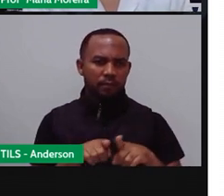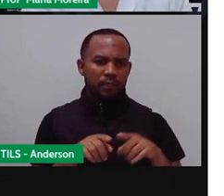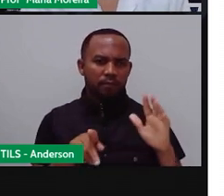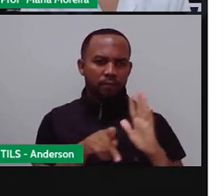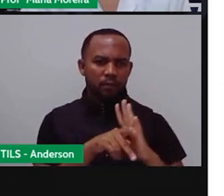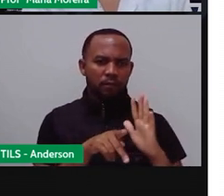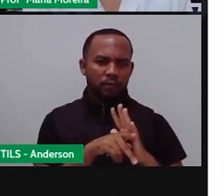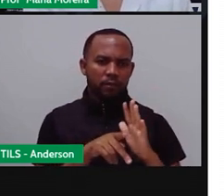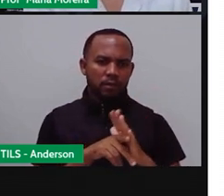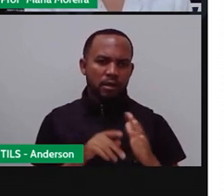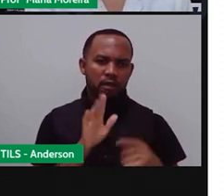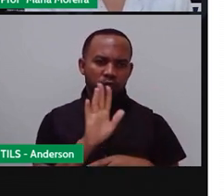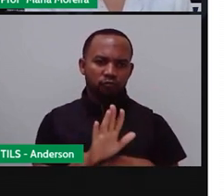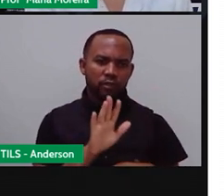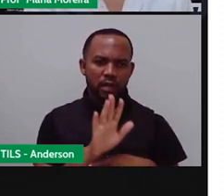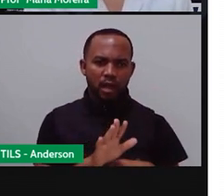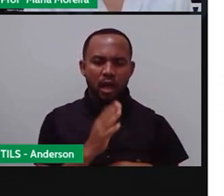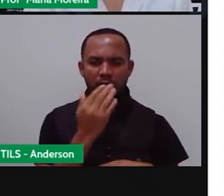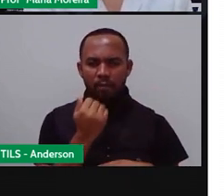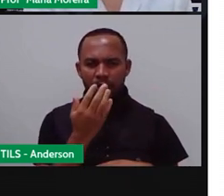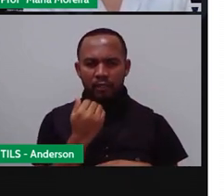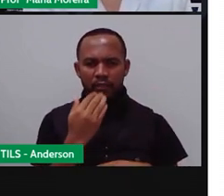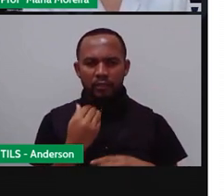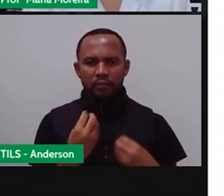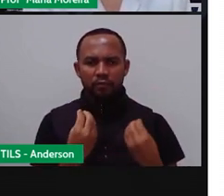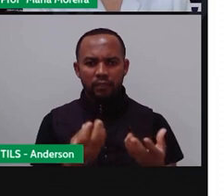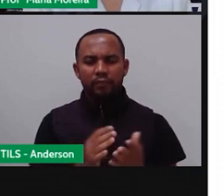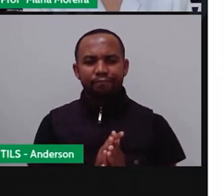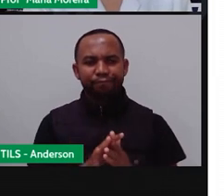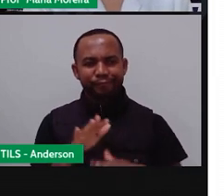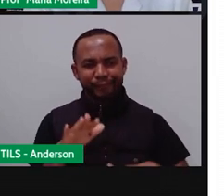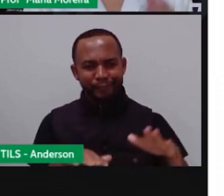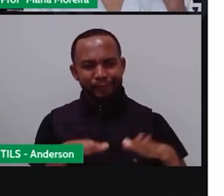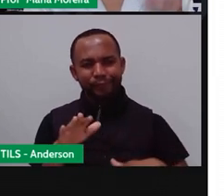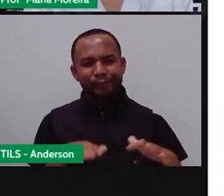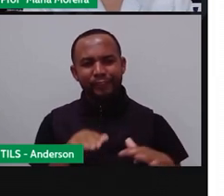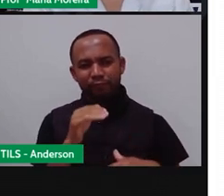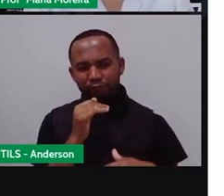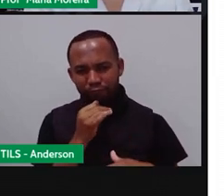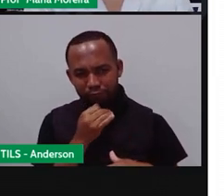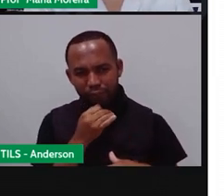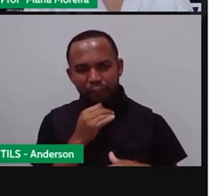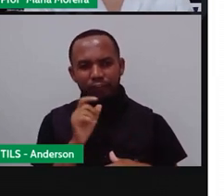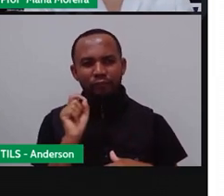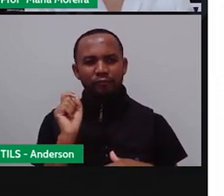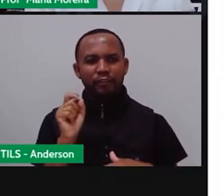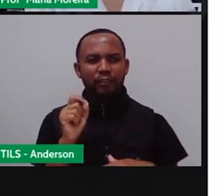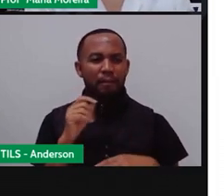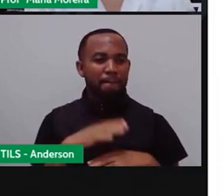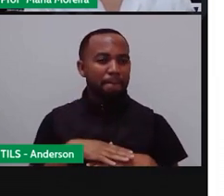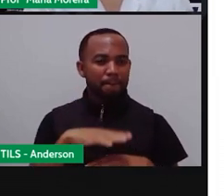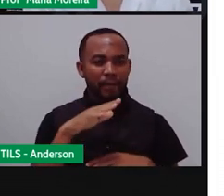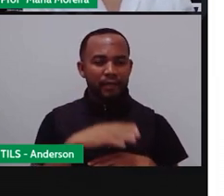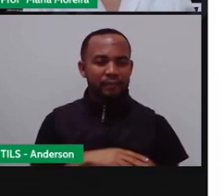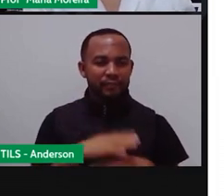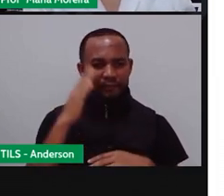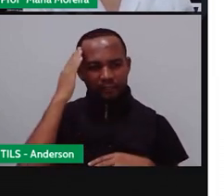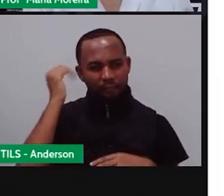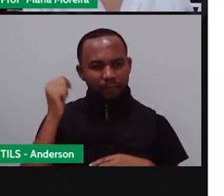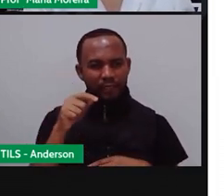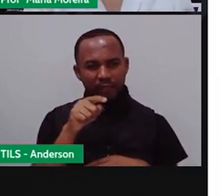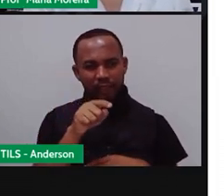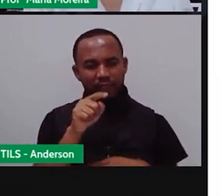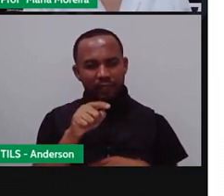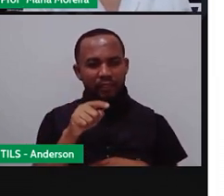dando abrigo e alimentação. É muito triste, gente, de fato, é triste demais saber que o quê? Que há